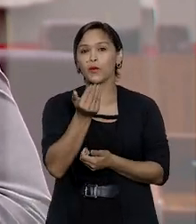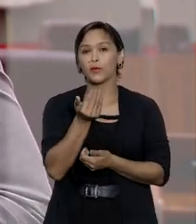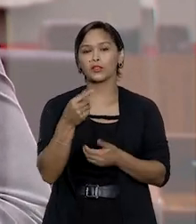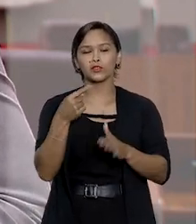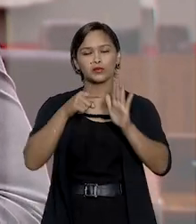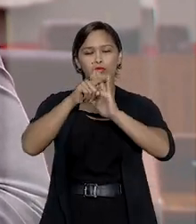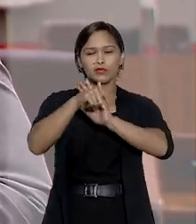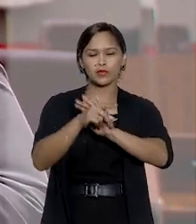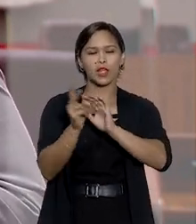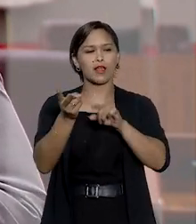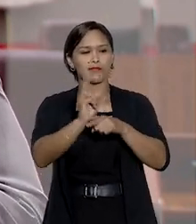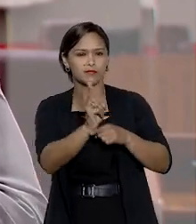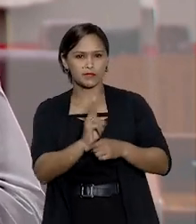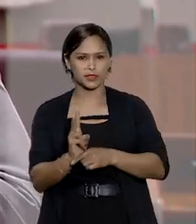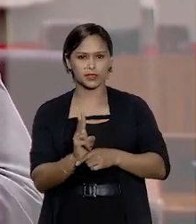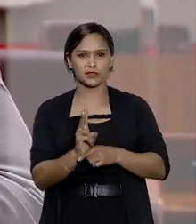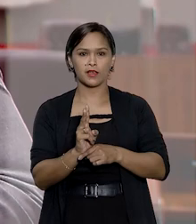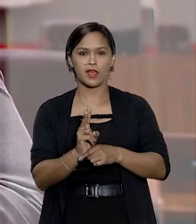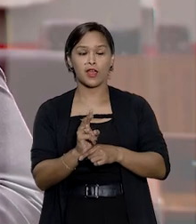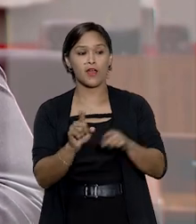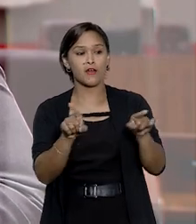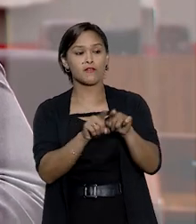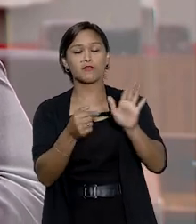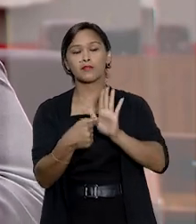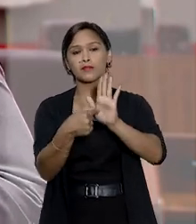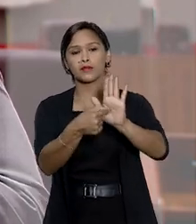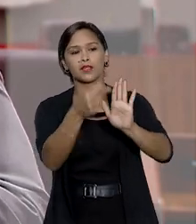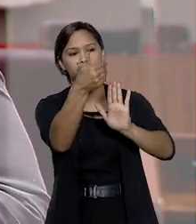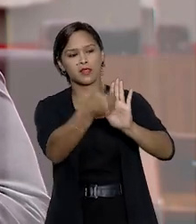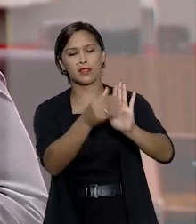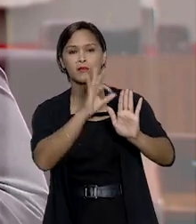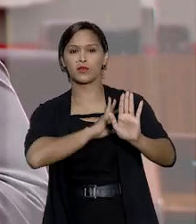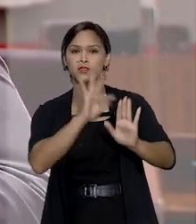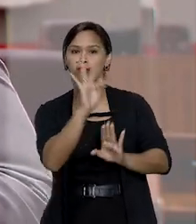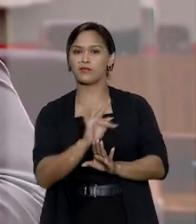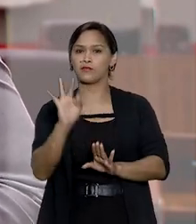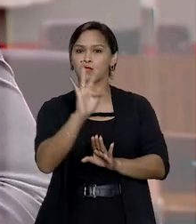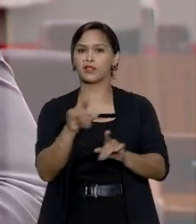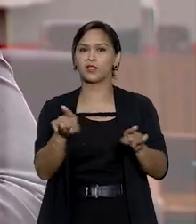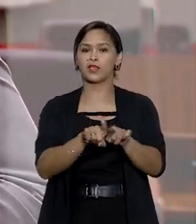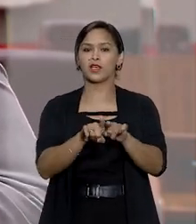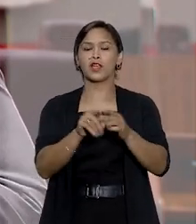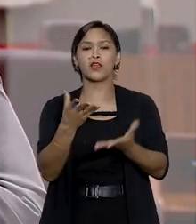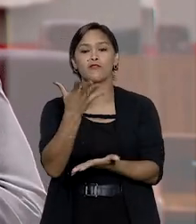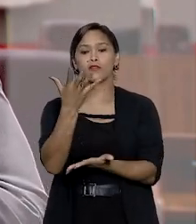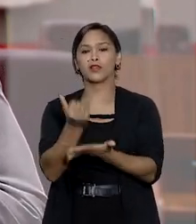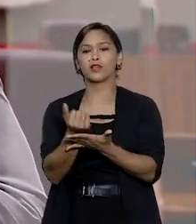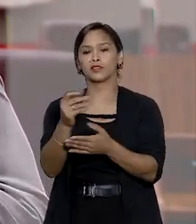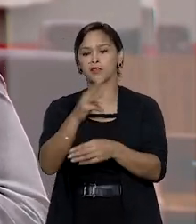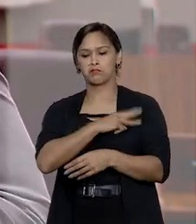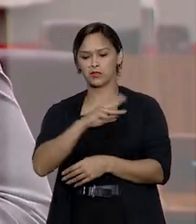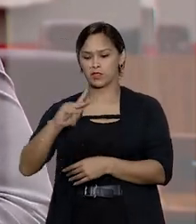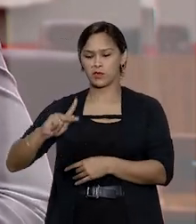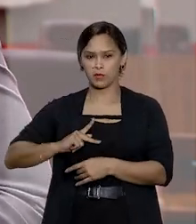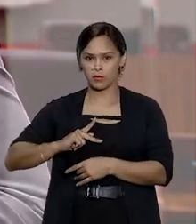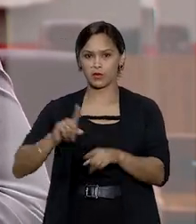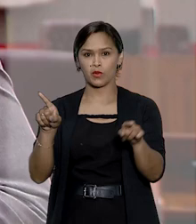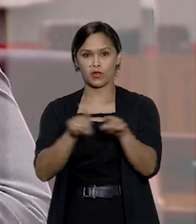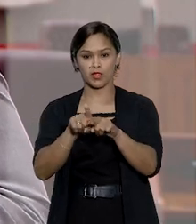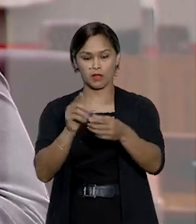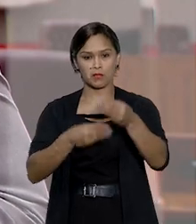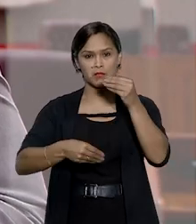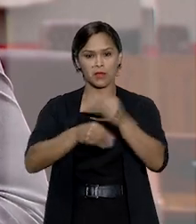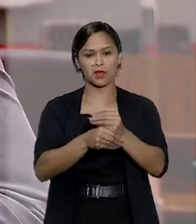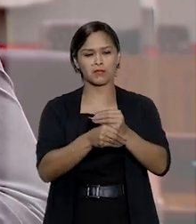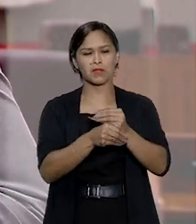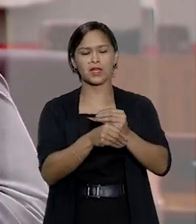aprofundamento das investigações foi apresentado pela Polícia Federal e chancelado pelo Ministério Público Federal para